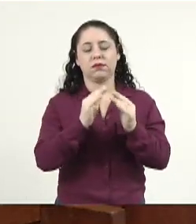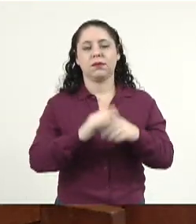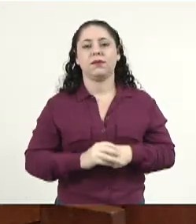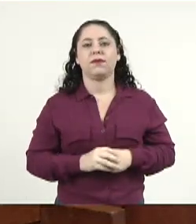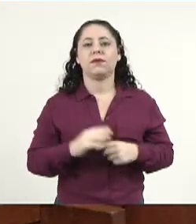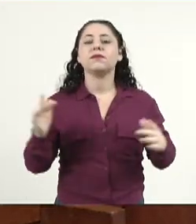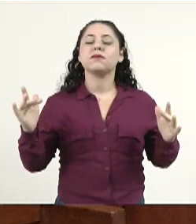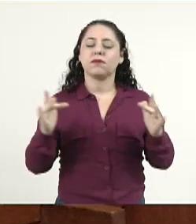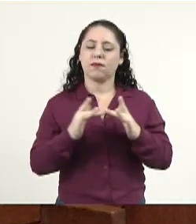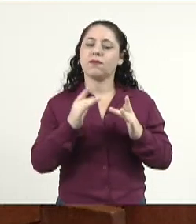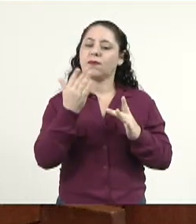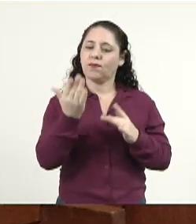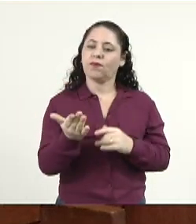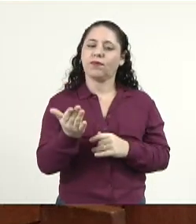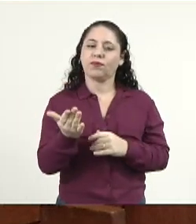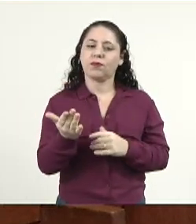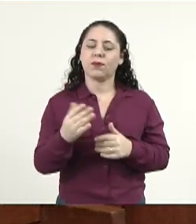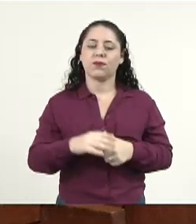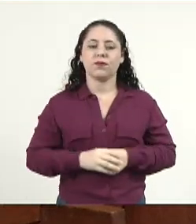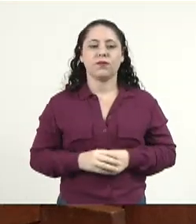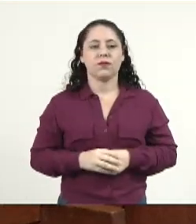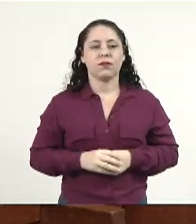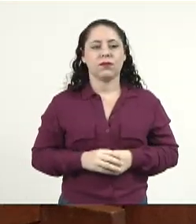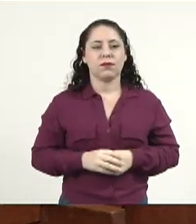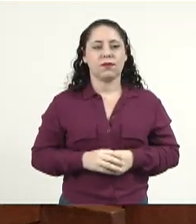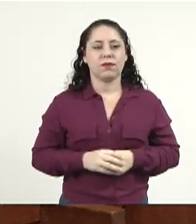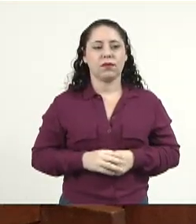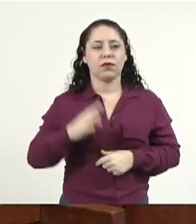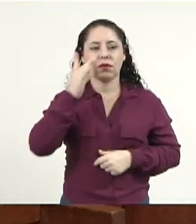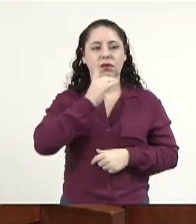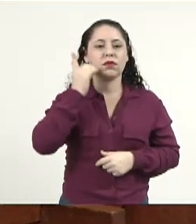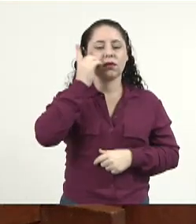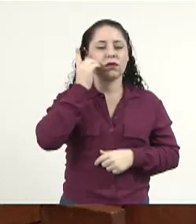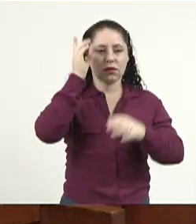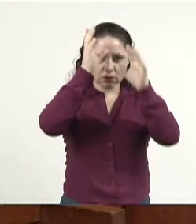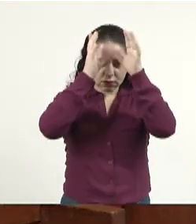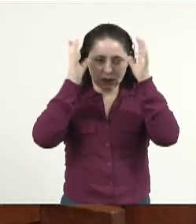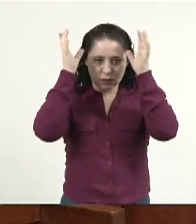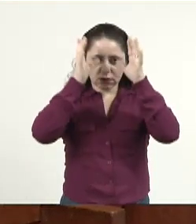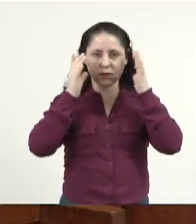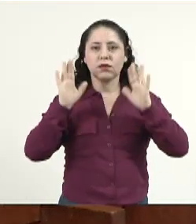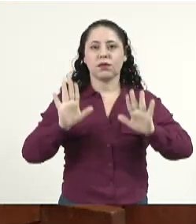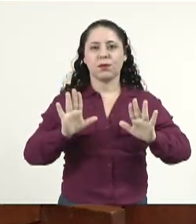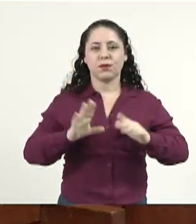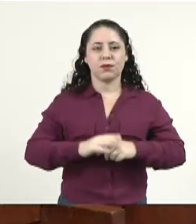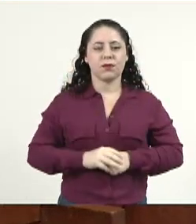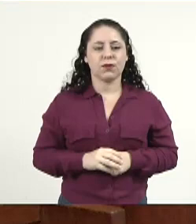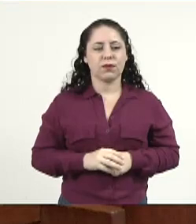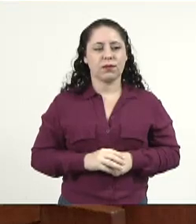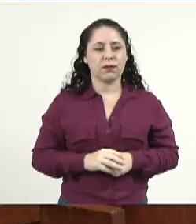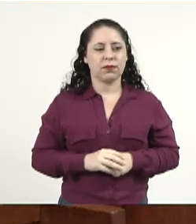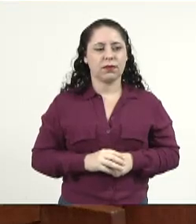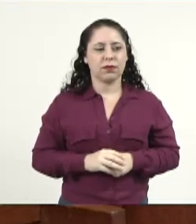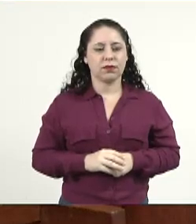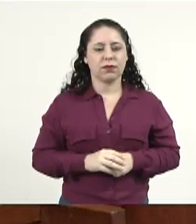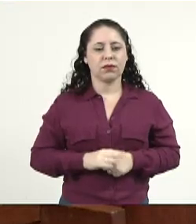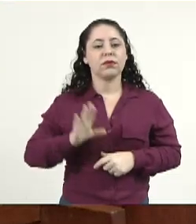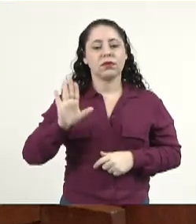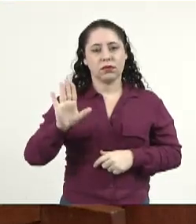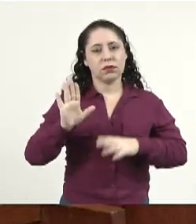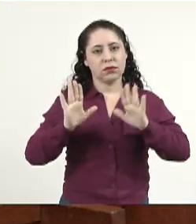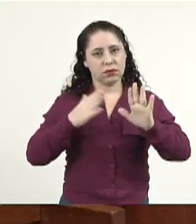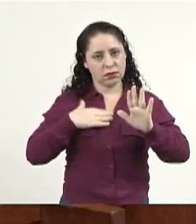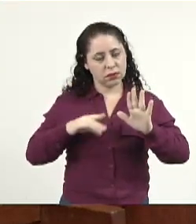concordo com a Vossa Excelência e, deputado Caravinha, só um segundo, só um segundo, só um segundo.